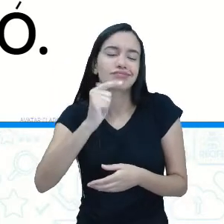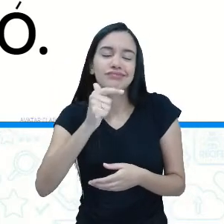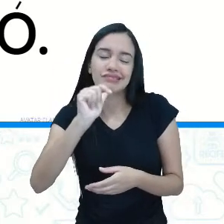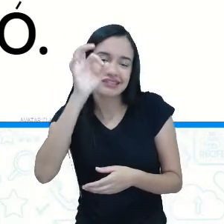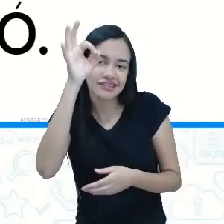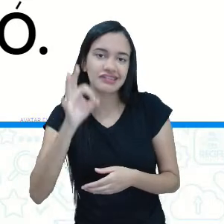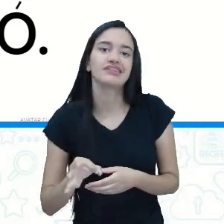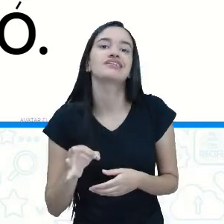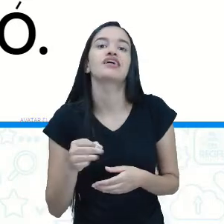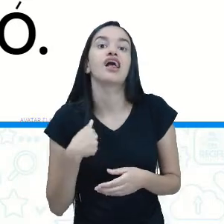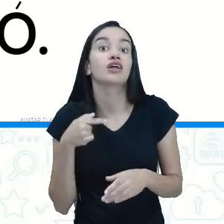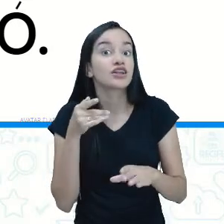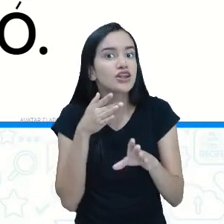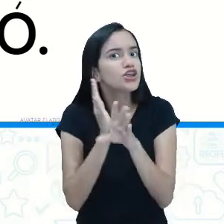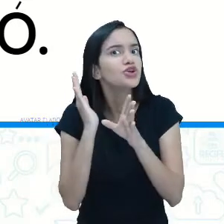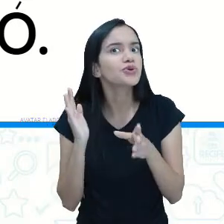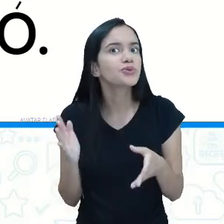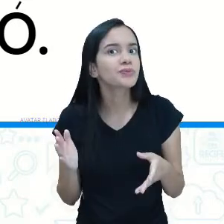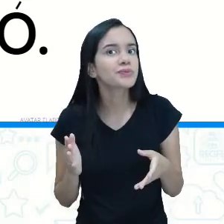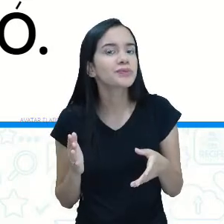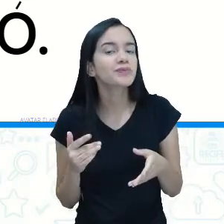Hum, descobriram?